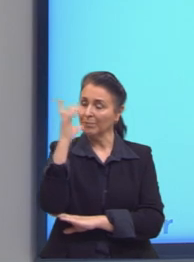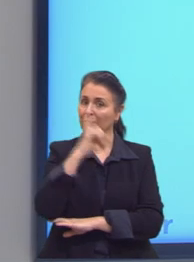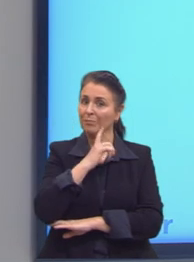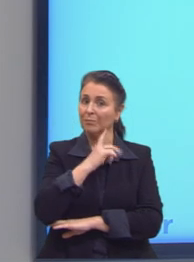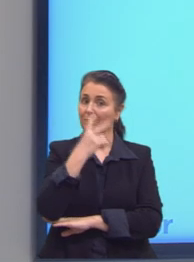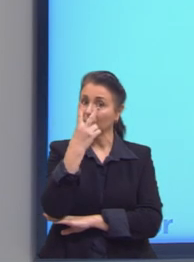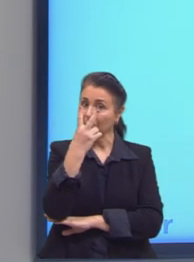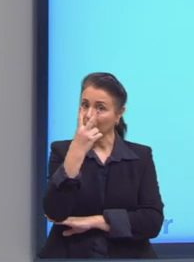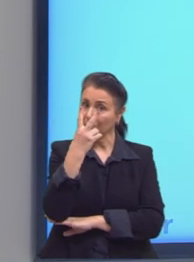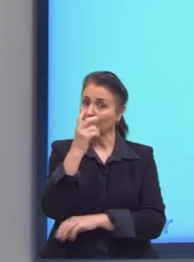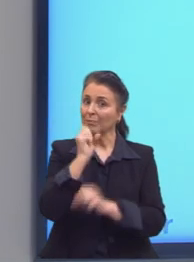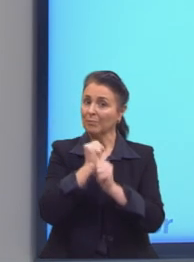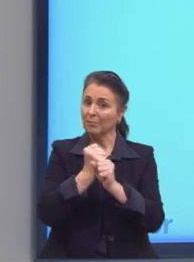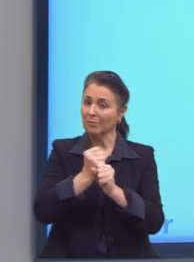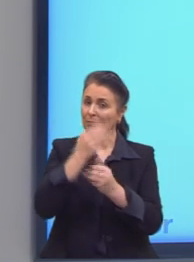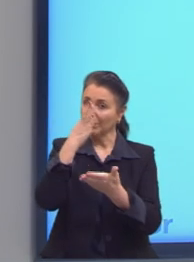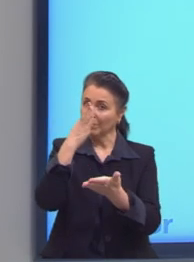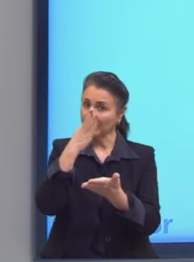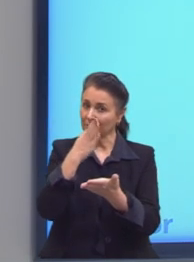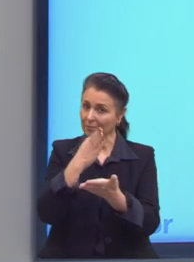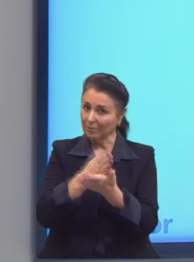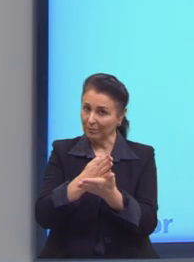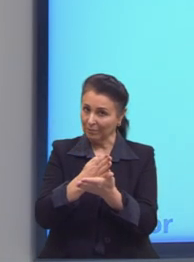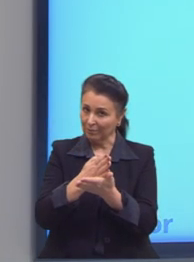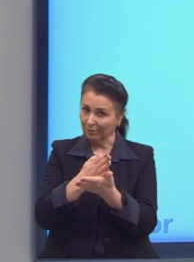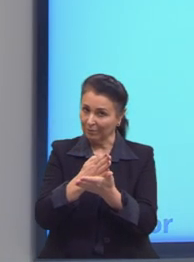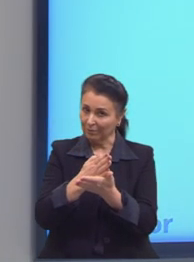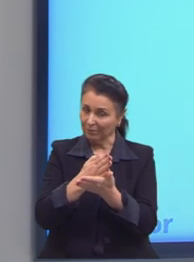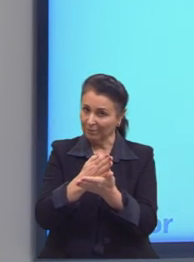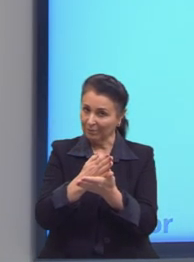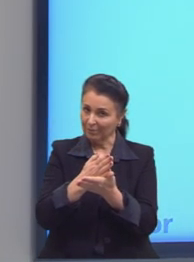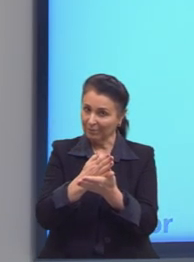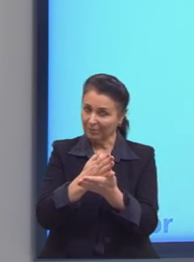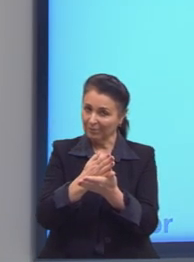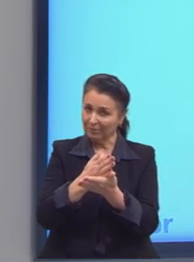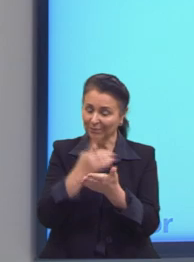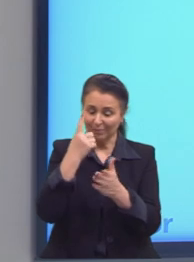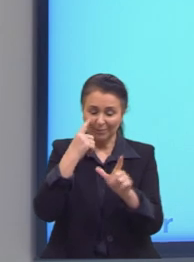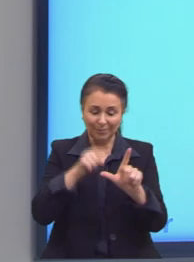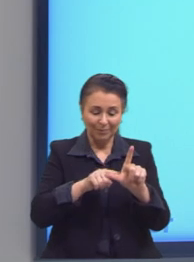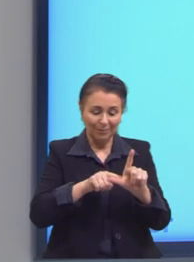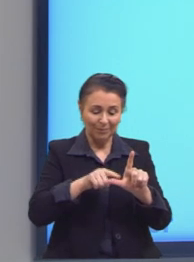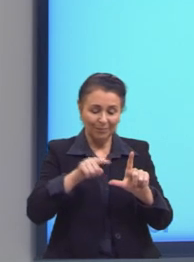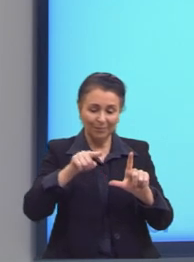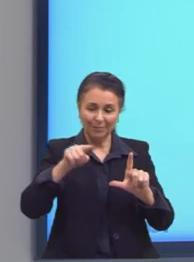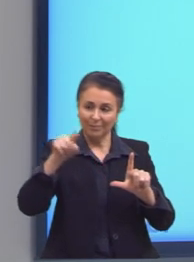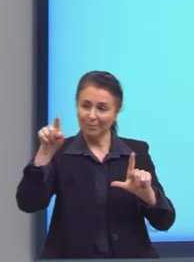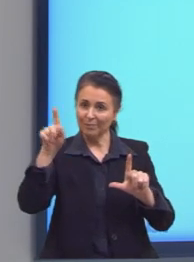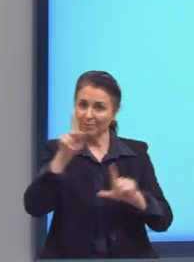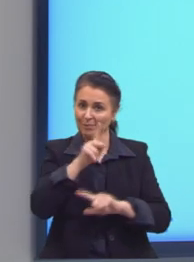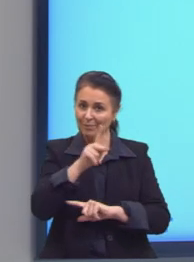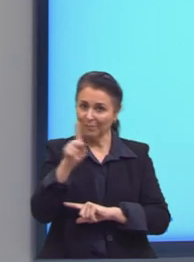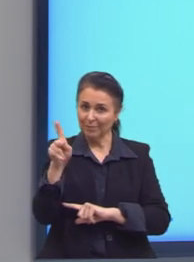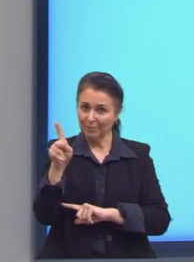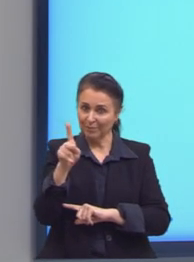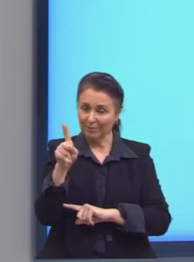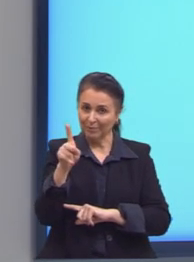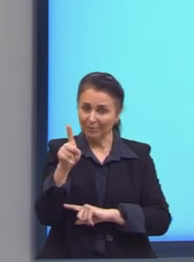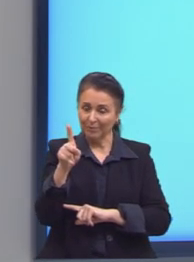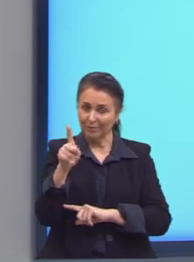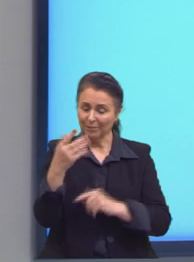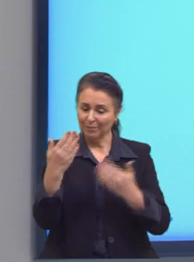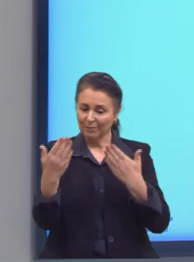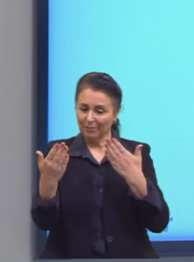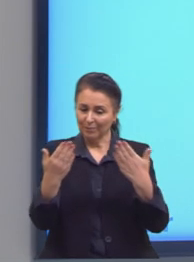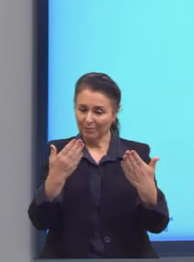meio de plantio. Então, aqui, coloquei o gráfico bem grande para a gente analisar, tá? Eu quero, partir do momento